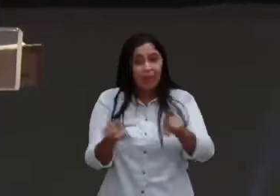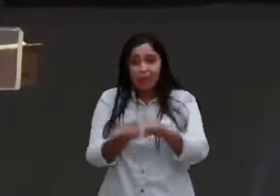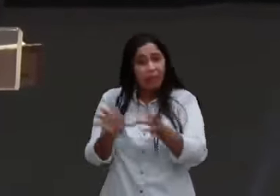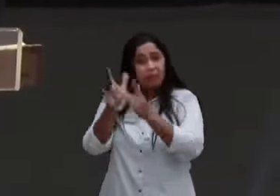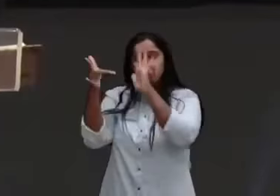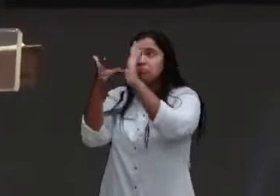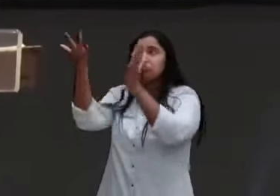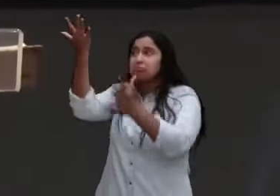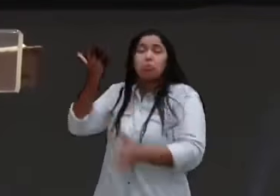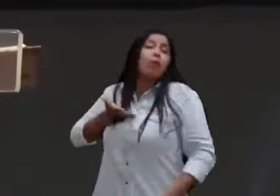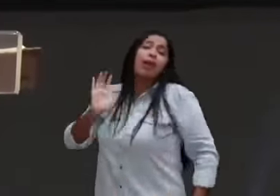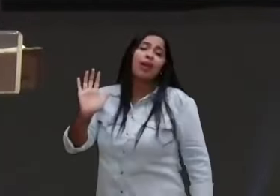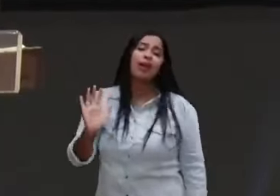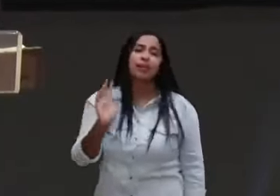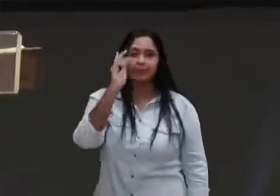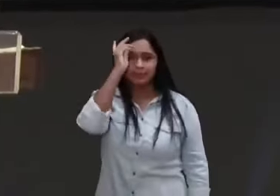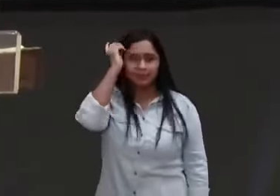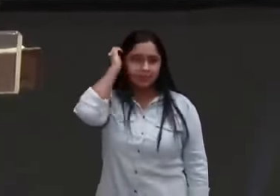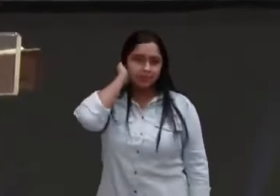mas ele não engana a gente,